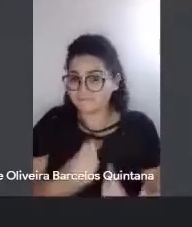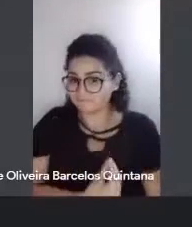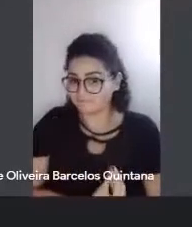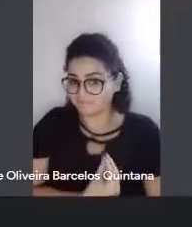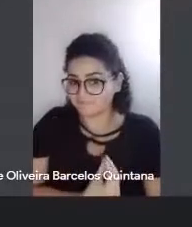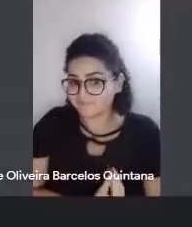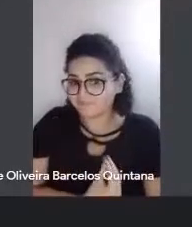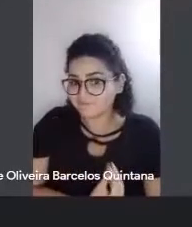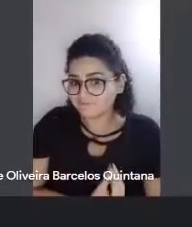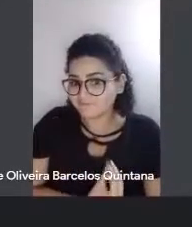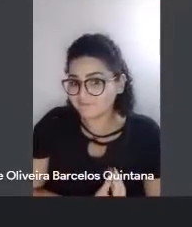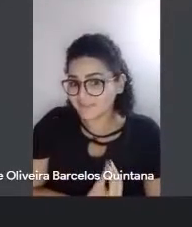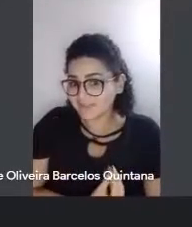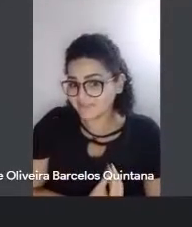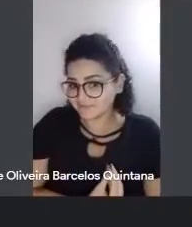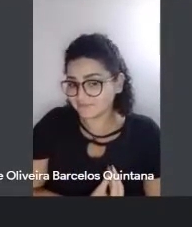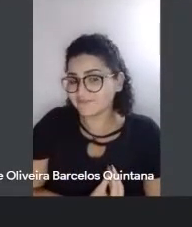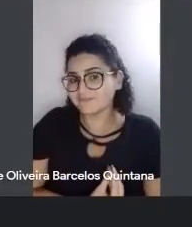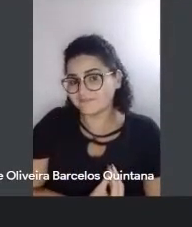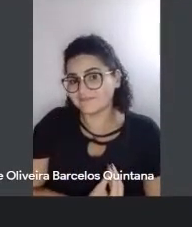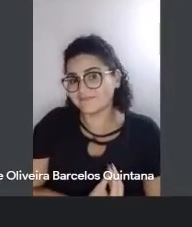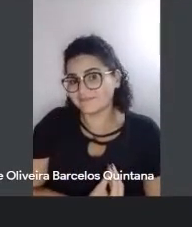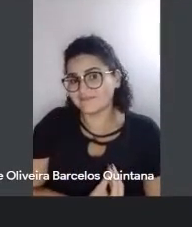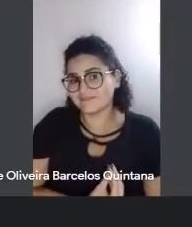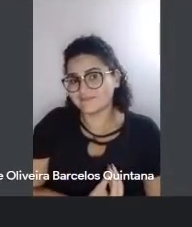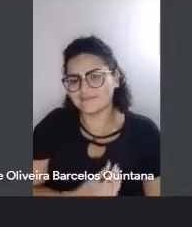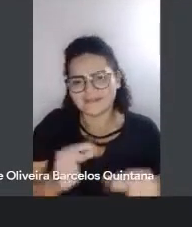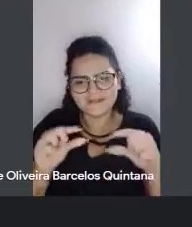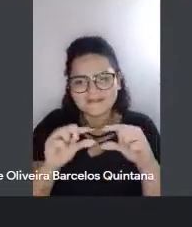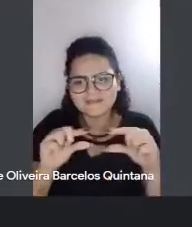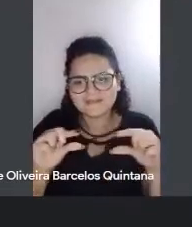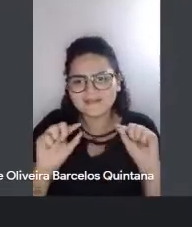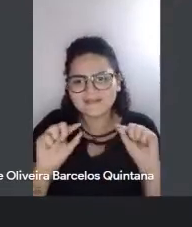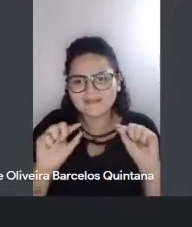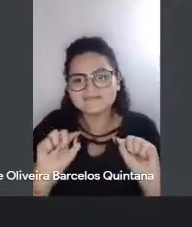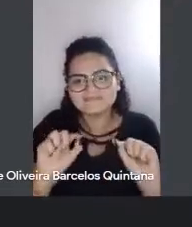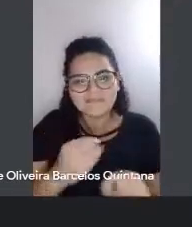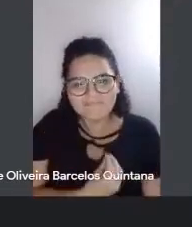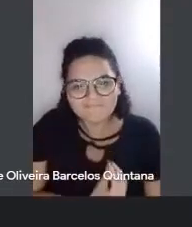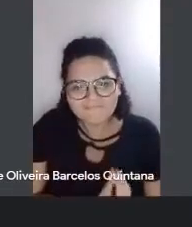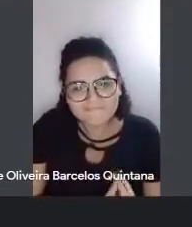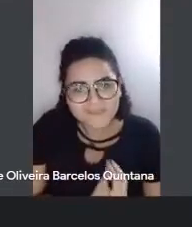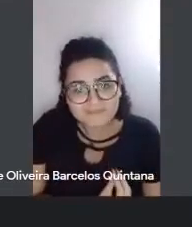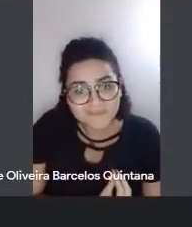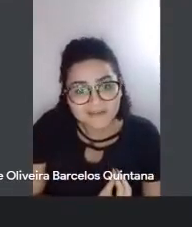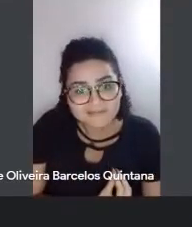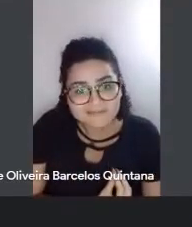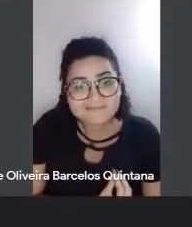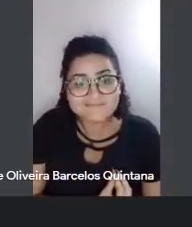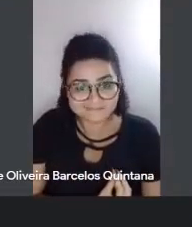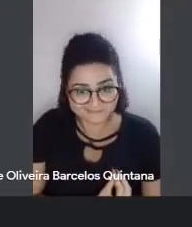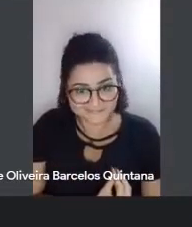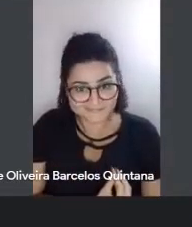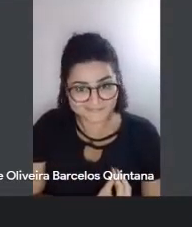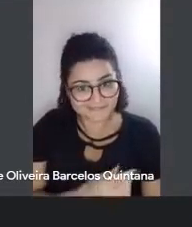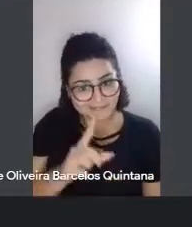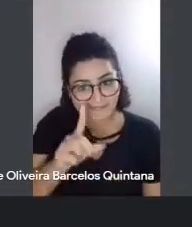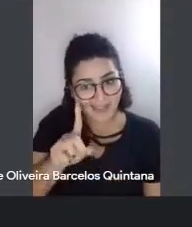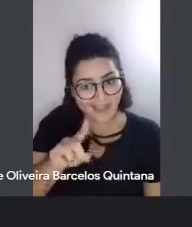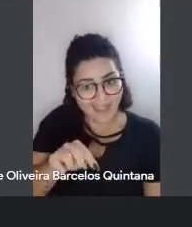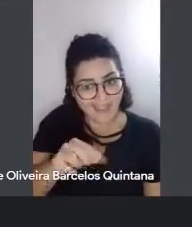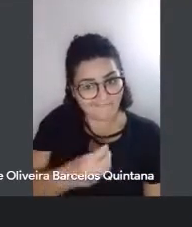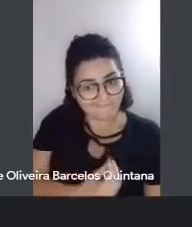só, aí vem um parágrafo, um período curtíssimo, e vivem, vivem é o termo,